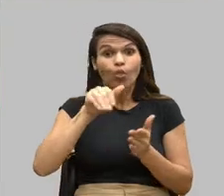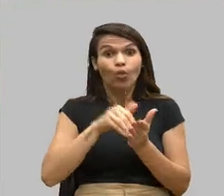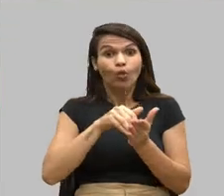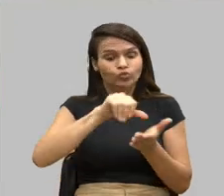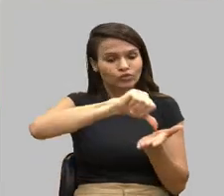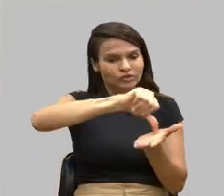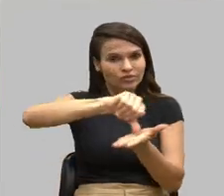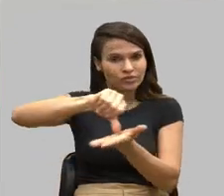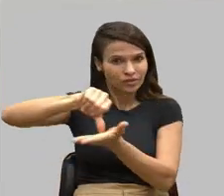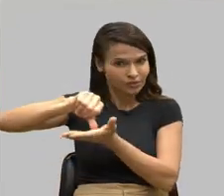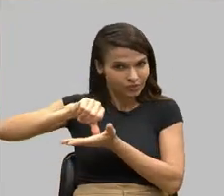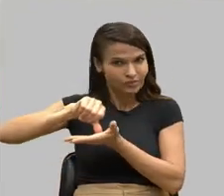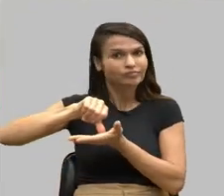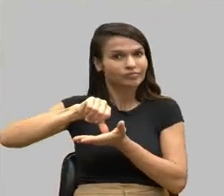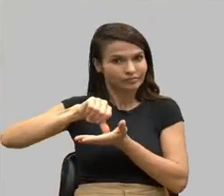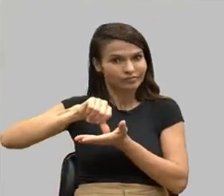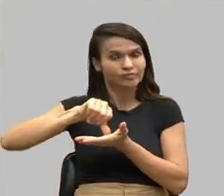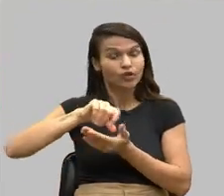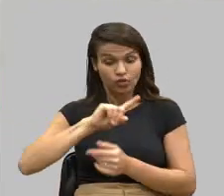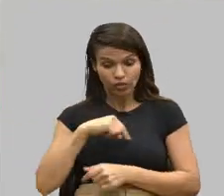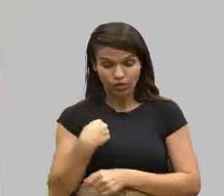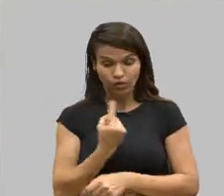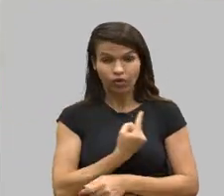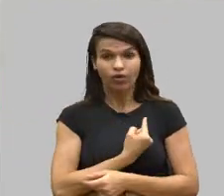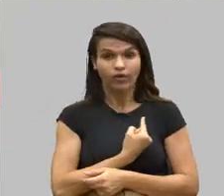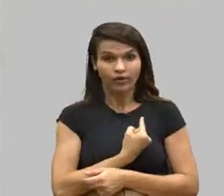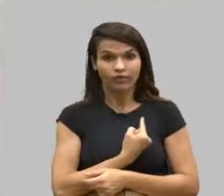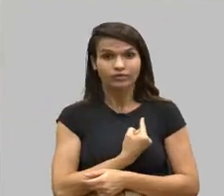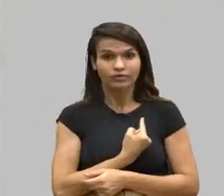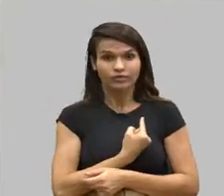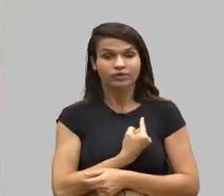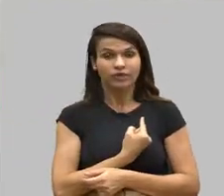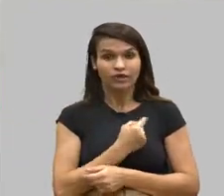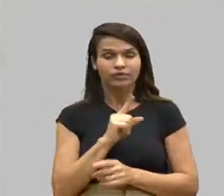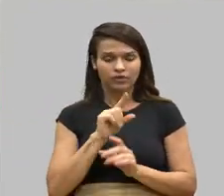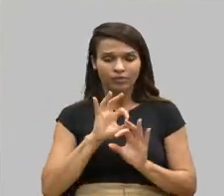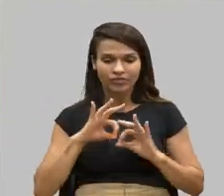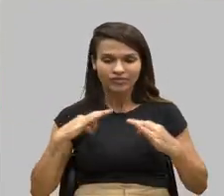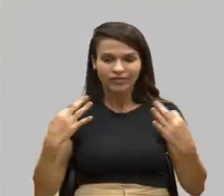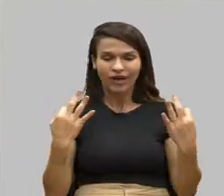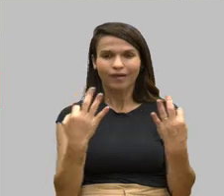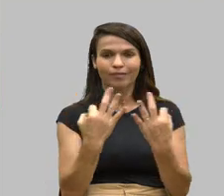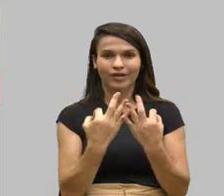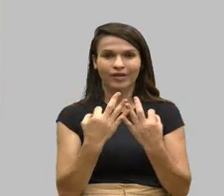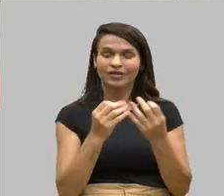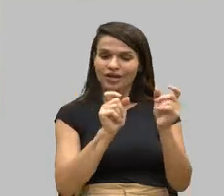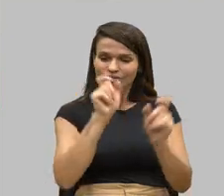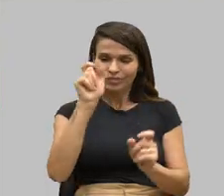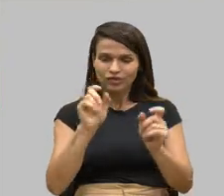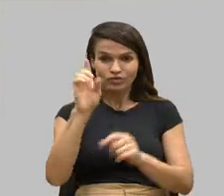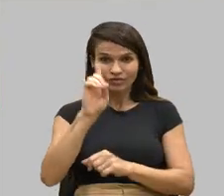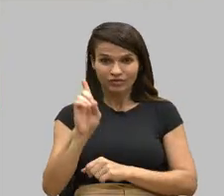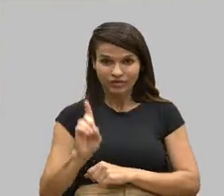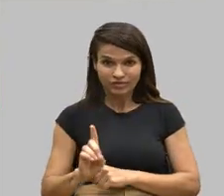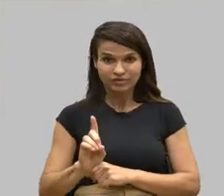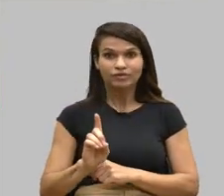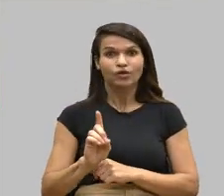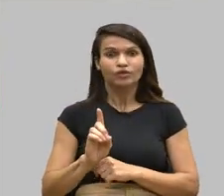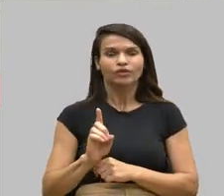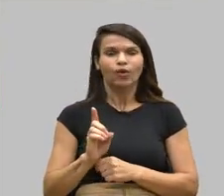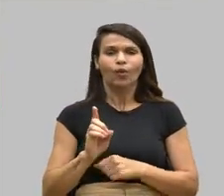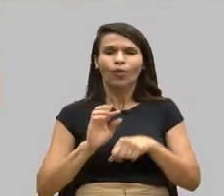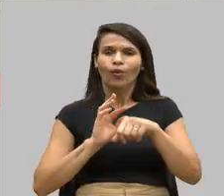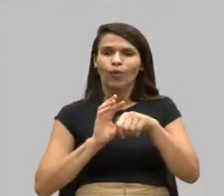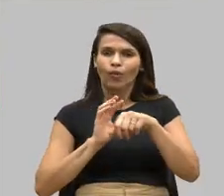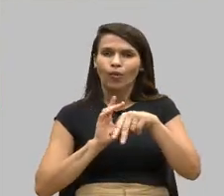Em todos os setores. Nós, que somos famílias das pessoas com deficiência, com doenças raras,